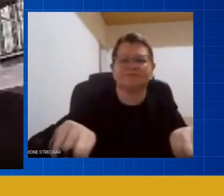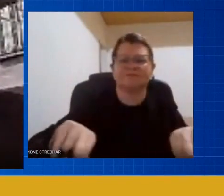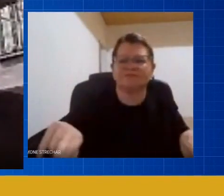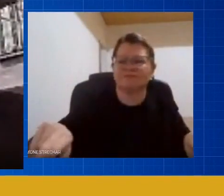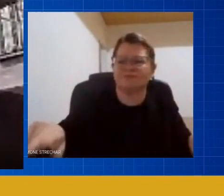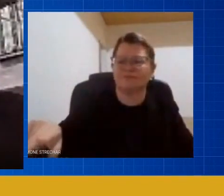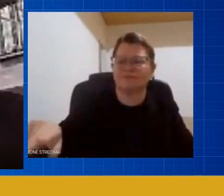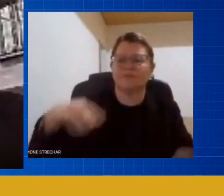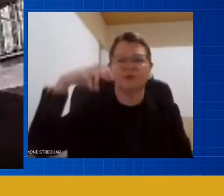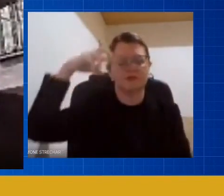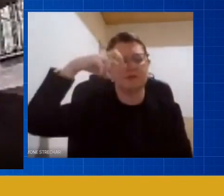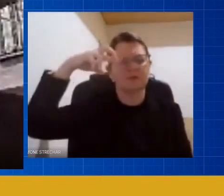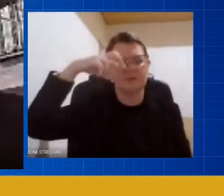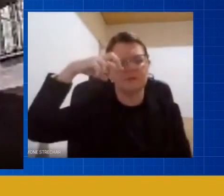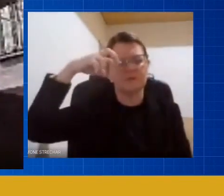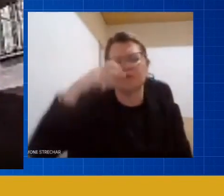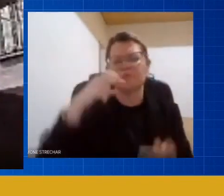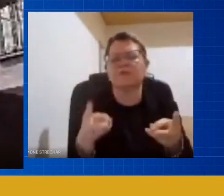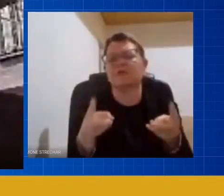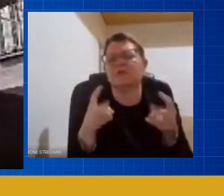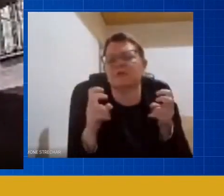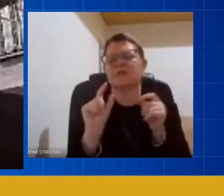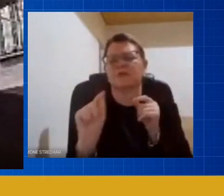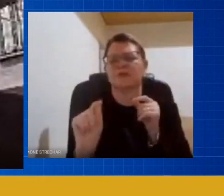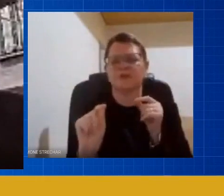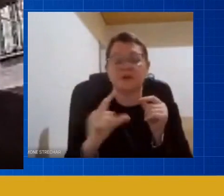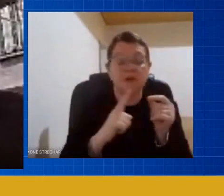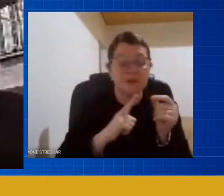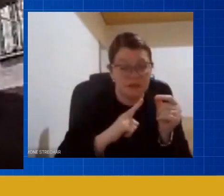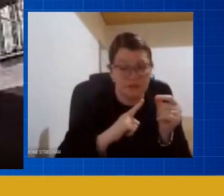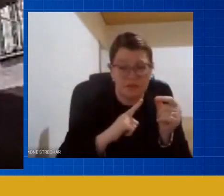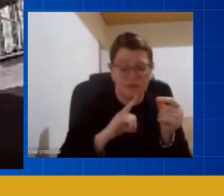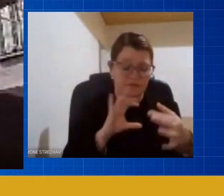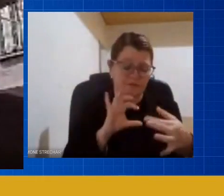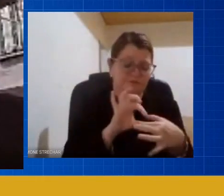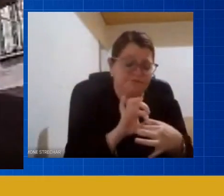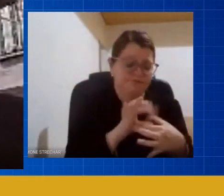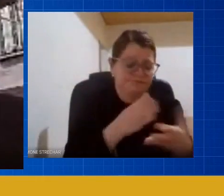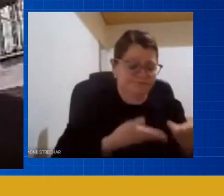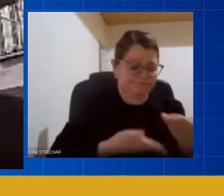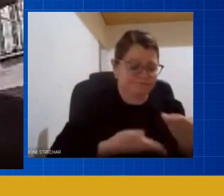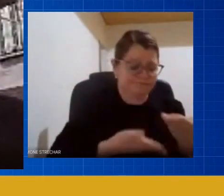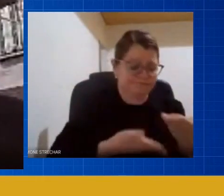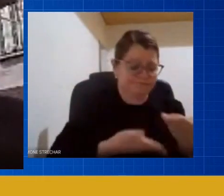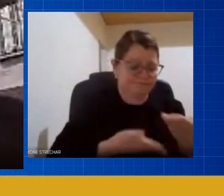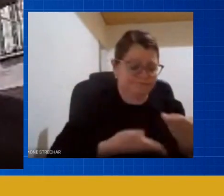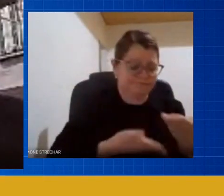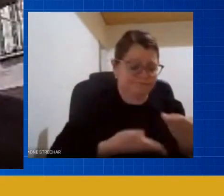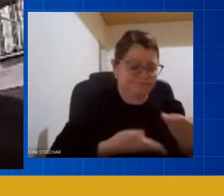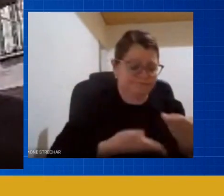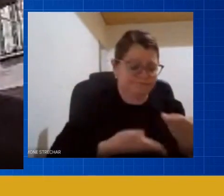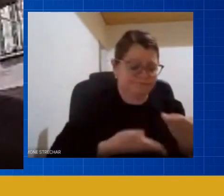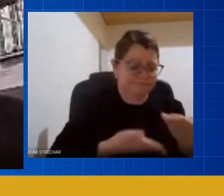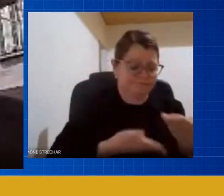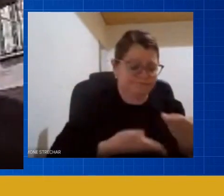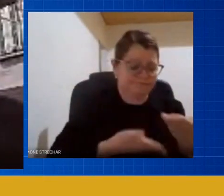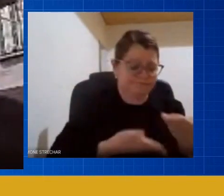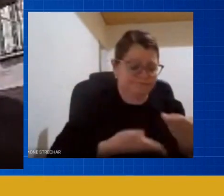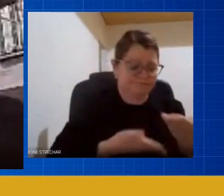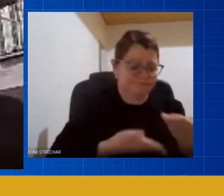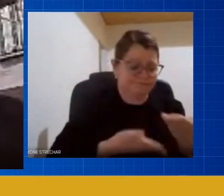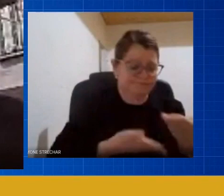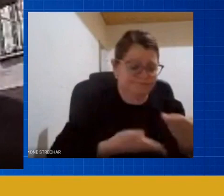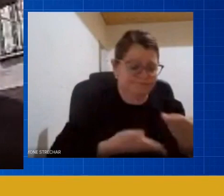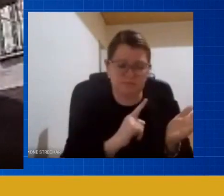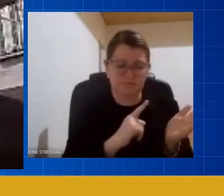devo observar de certa forma é que se houve envolvimento até porque isso vai direcionar as minhas atividades que eu possa